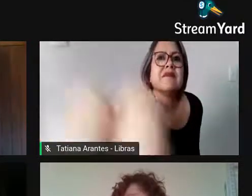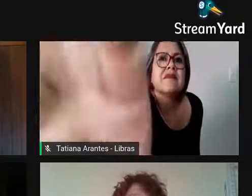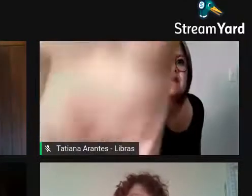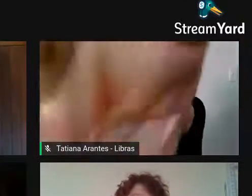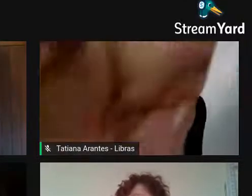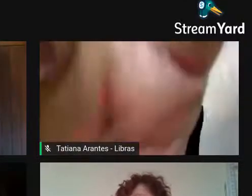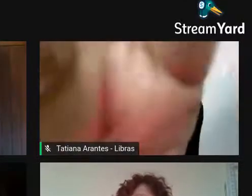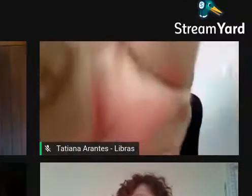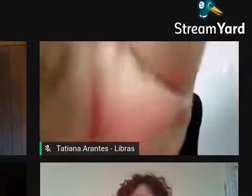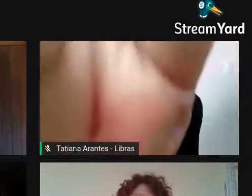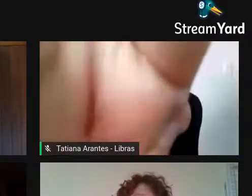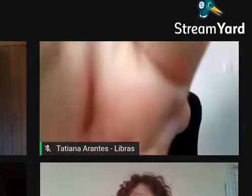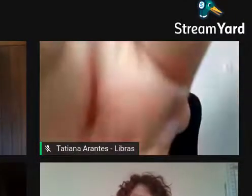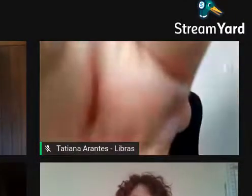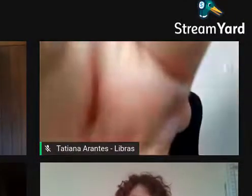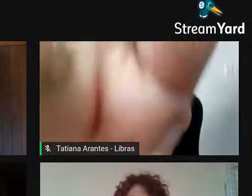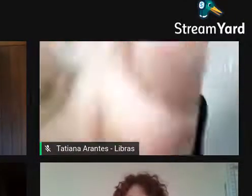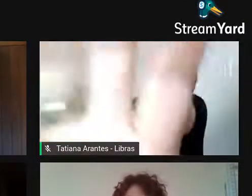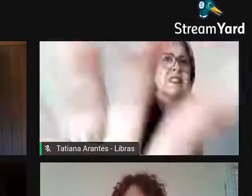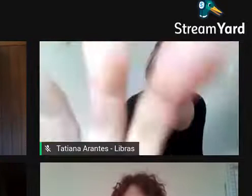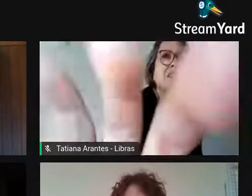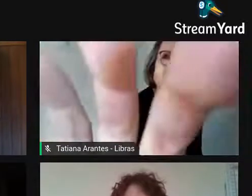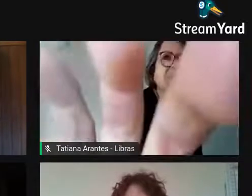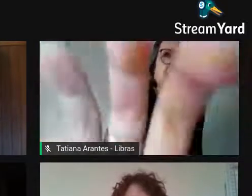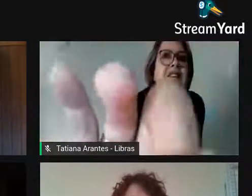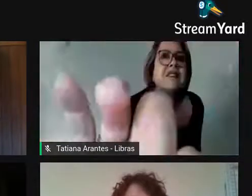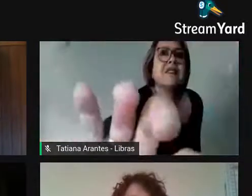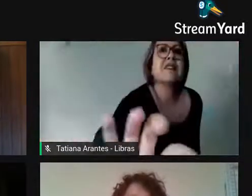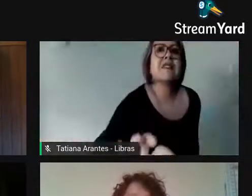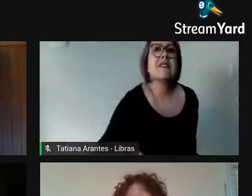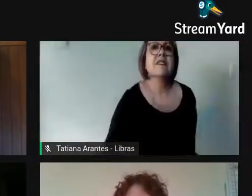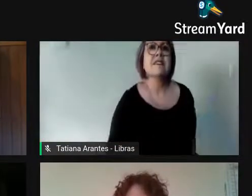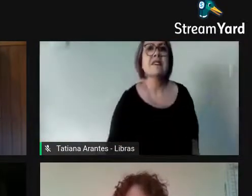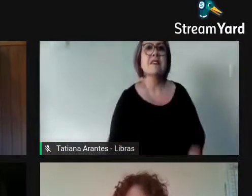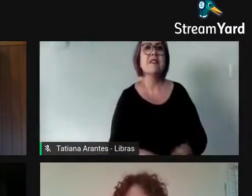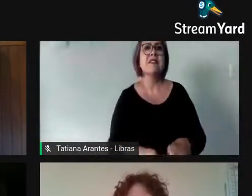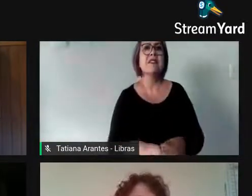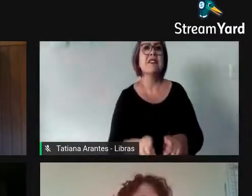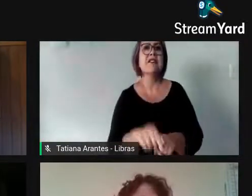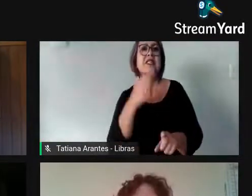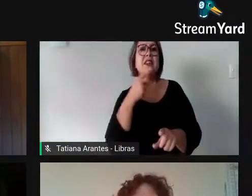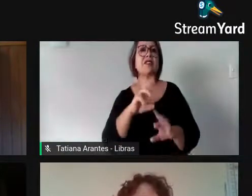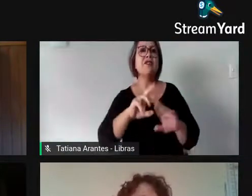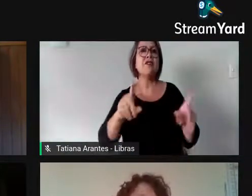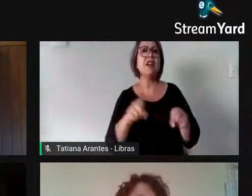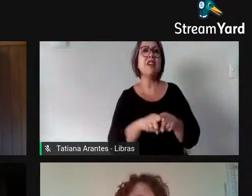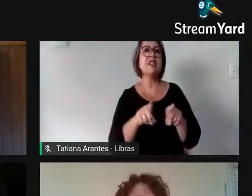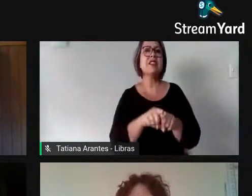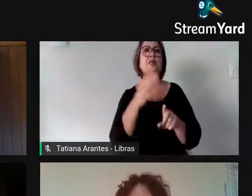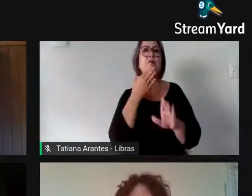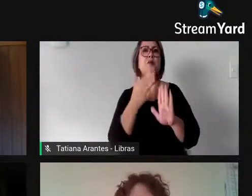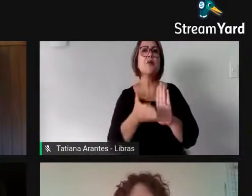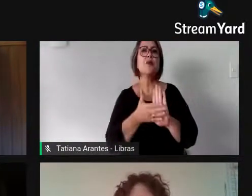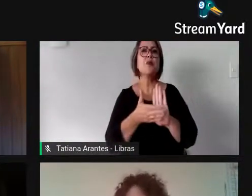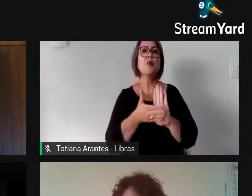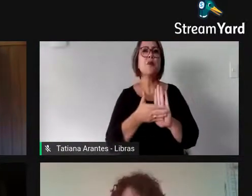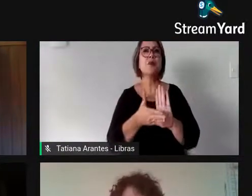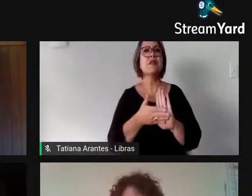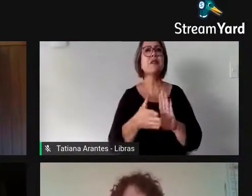Nacional, que destruiu várias, várias propostas, mulheres que construíram